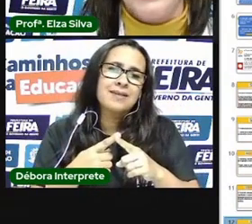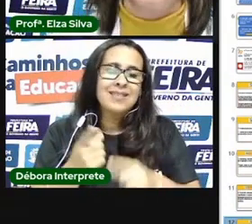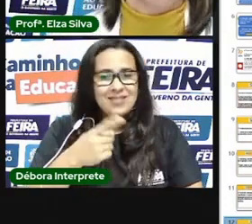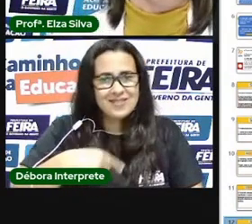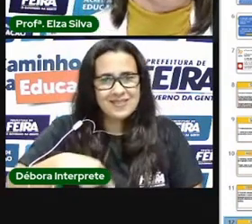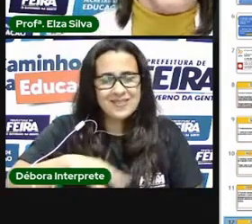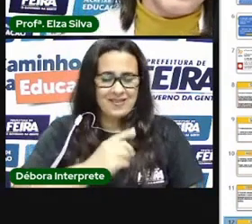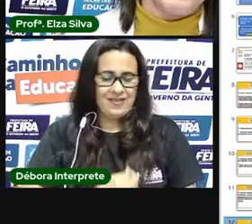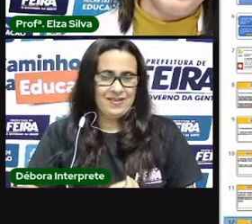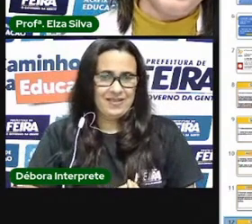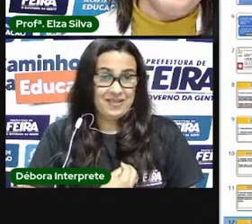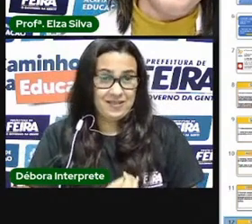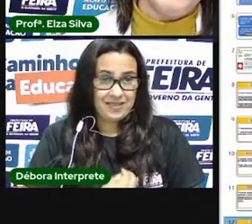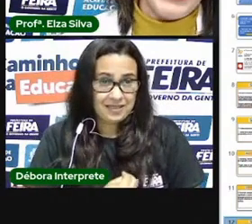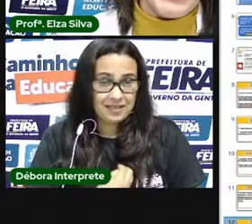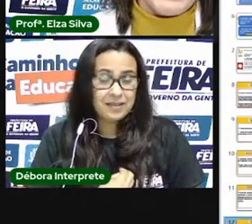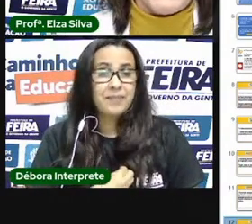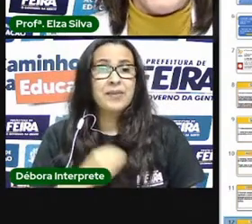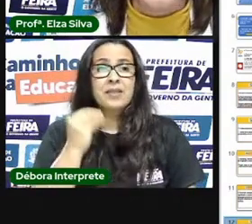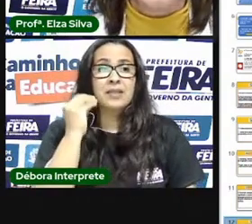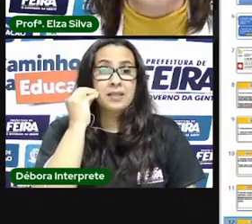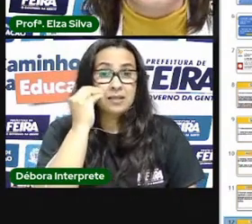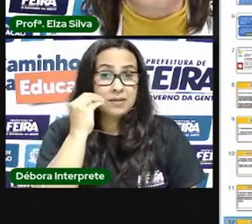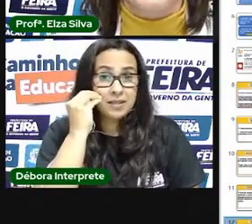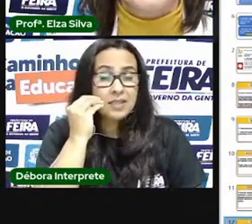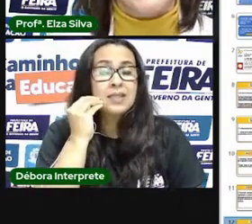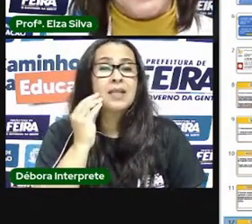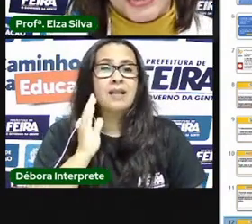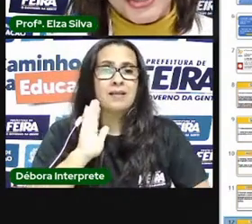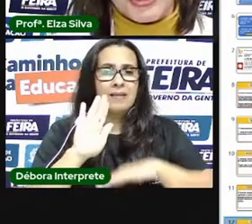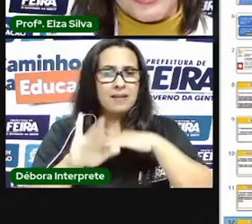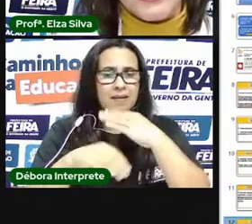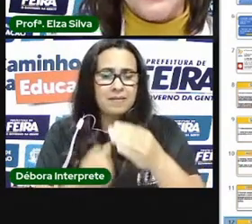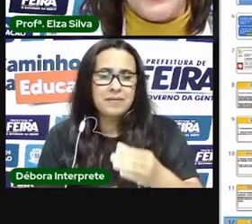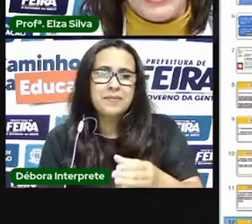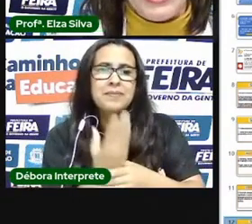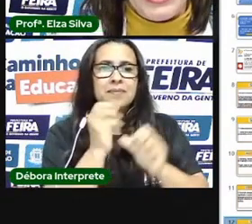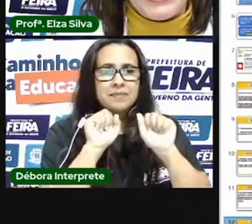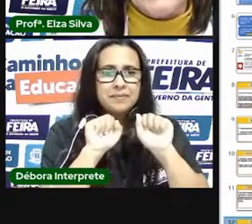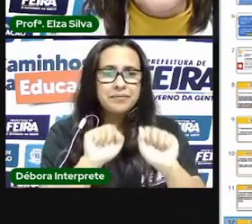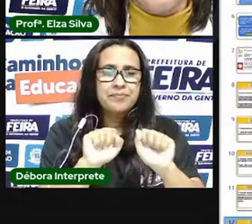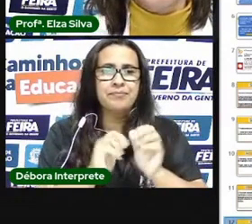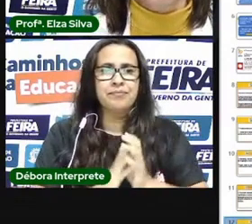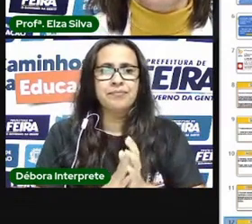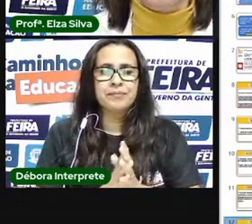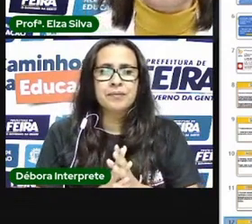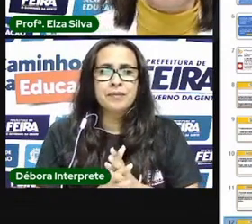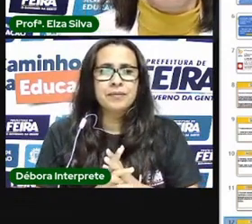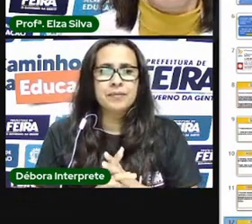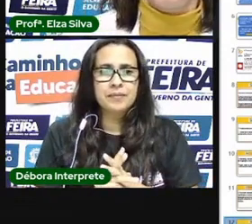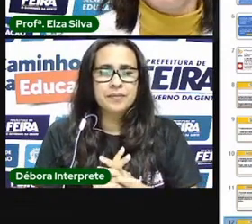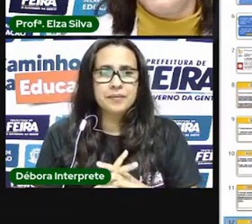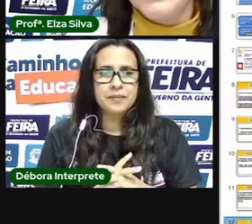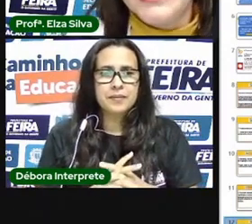gente experimenta na realidade essas modalidades artísticas elas podem ser